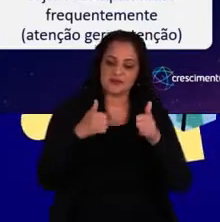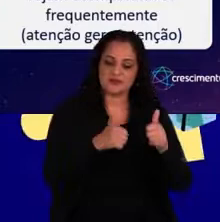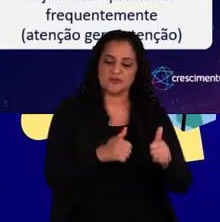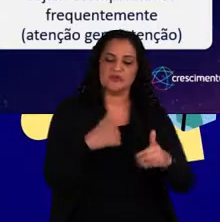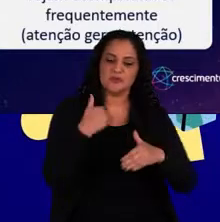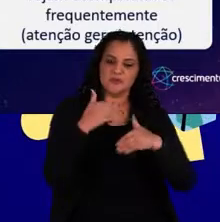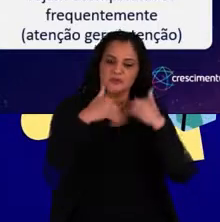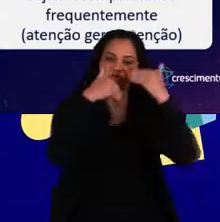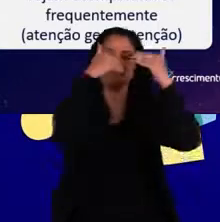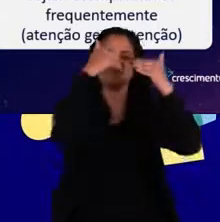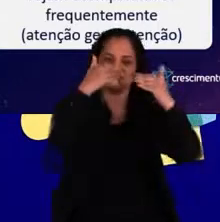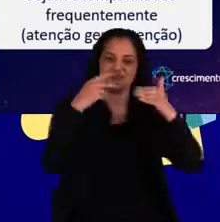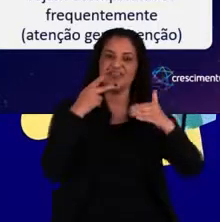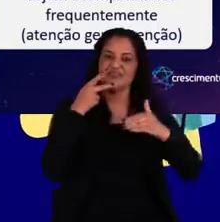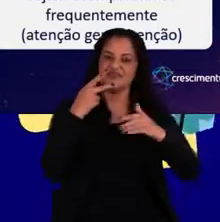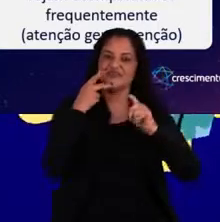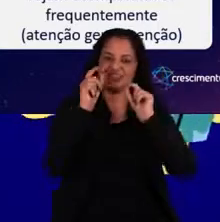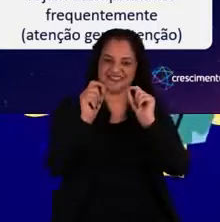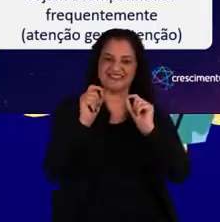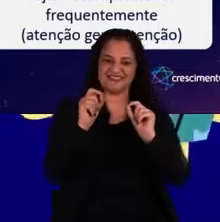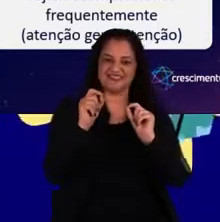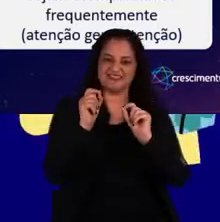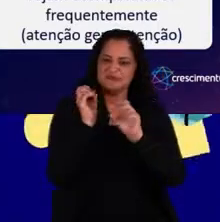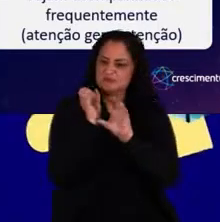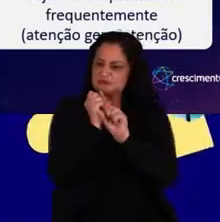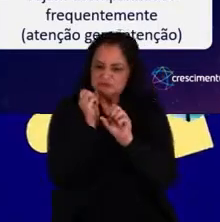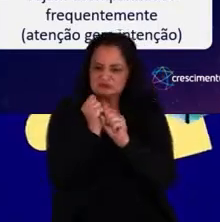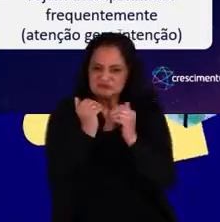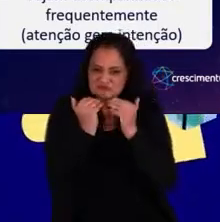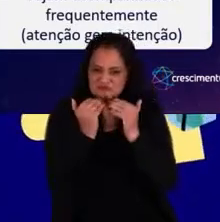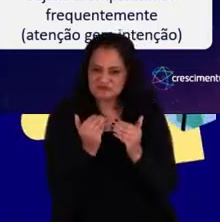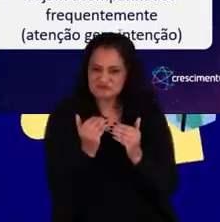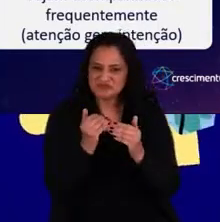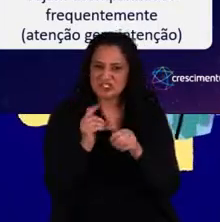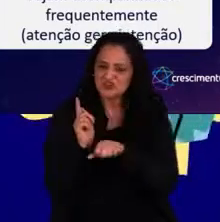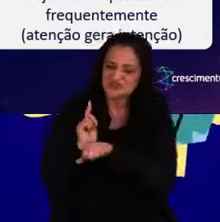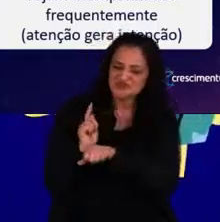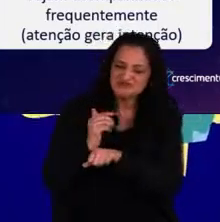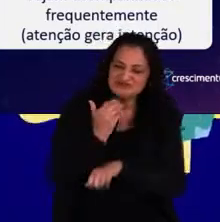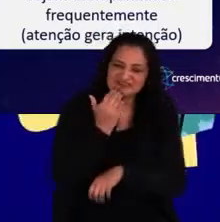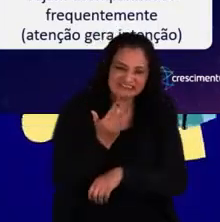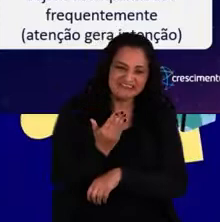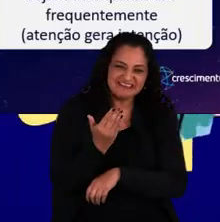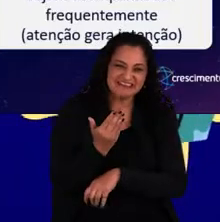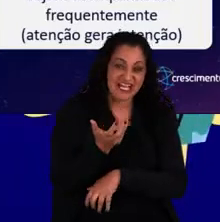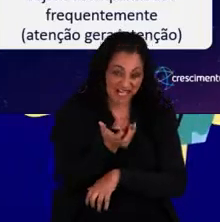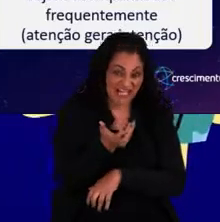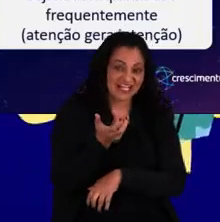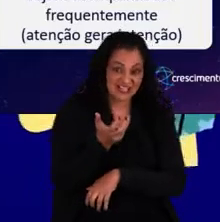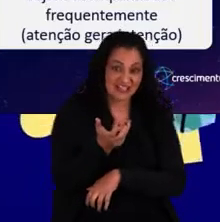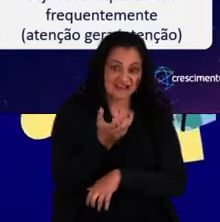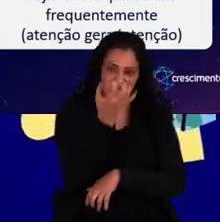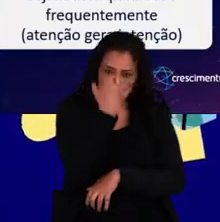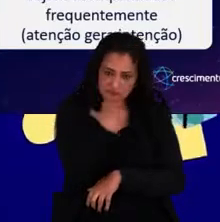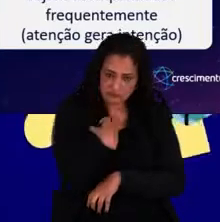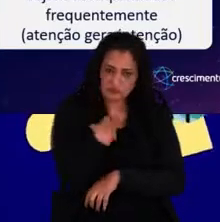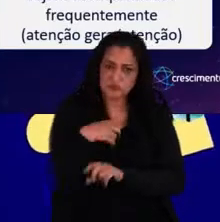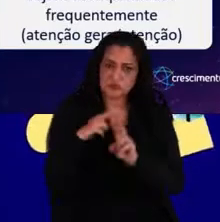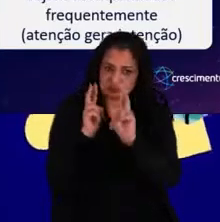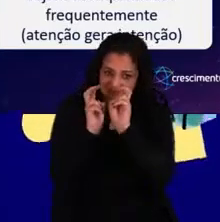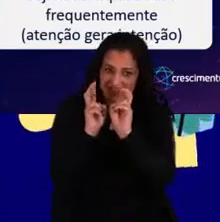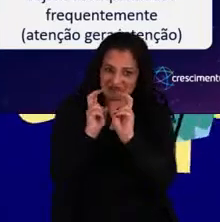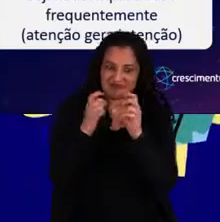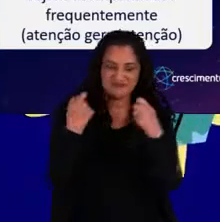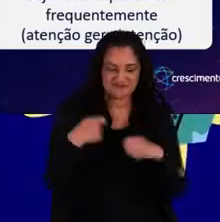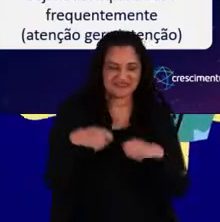processo. Eu digo, né, que o que não é medido, às vezes, não é gerenciável. Então, se queremos ser sérios sobre